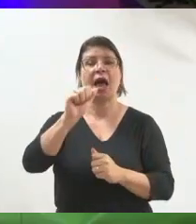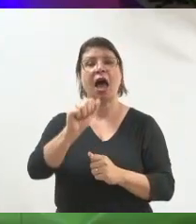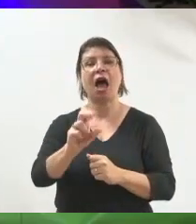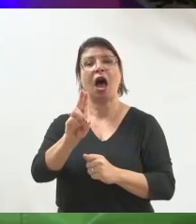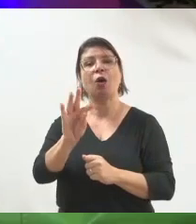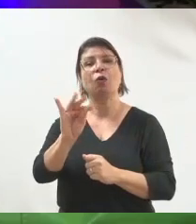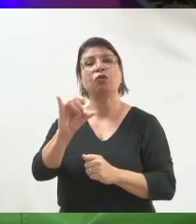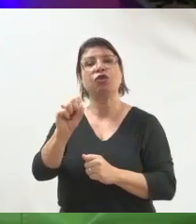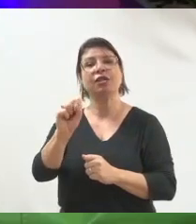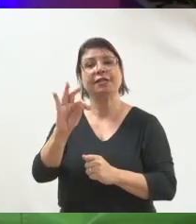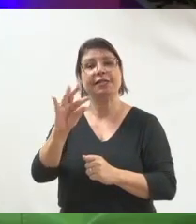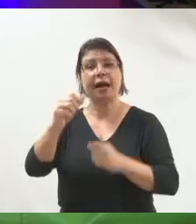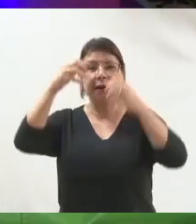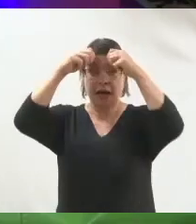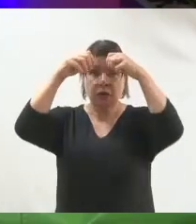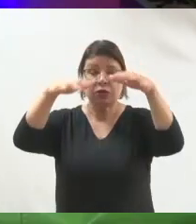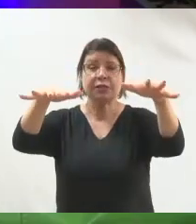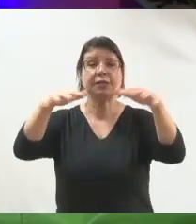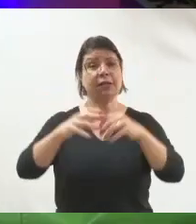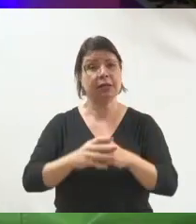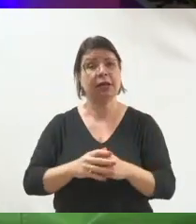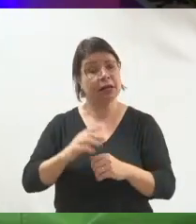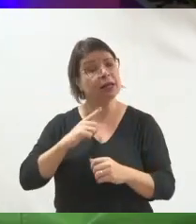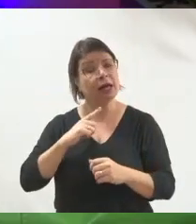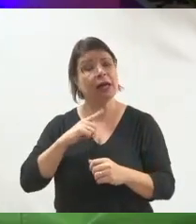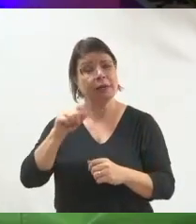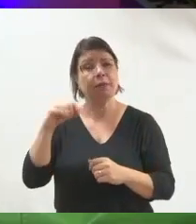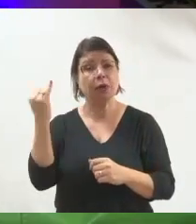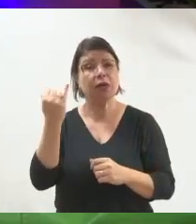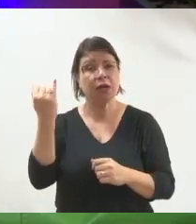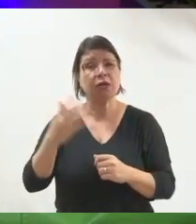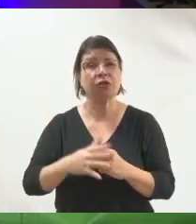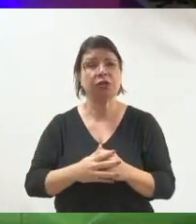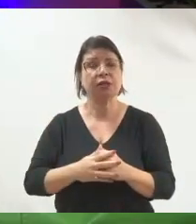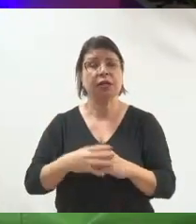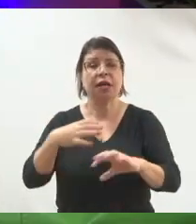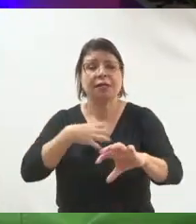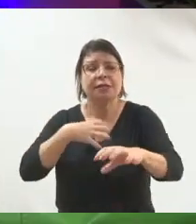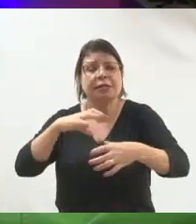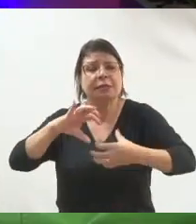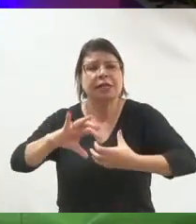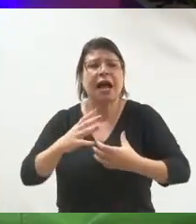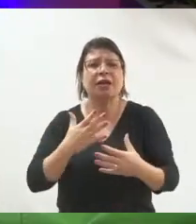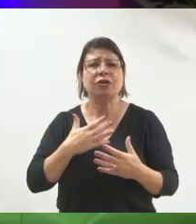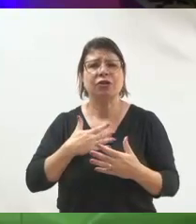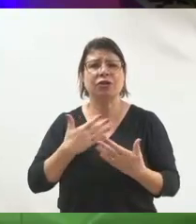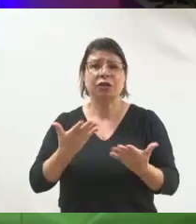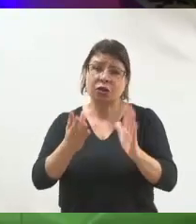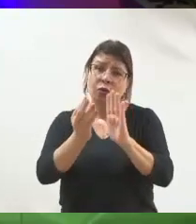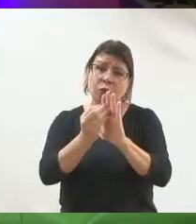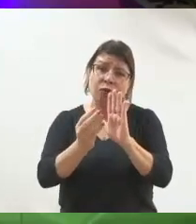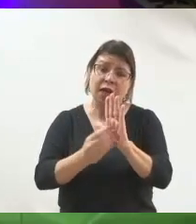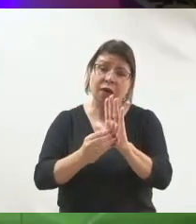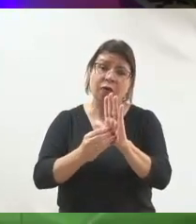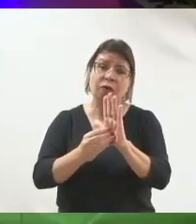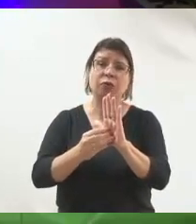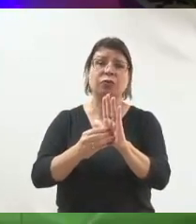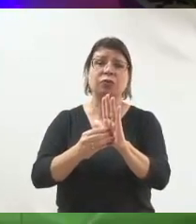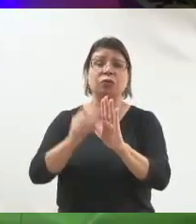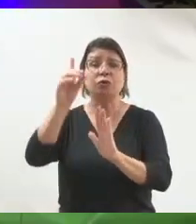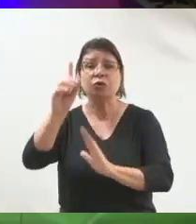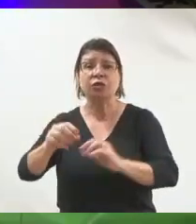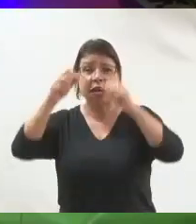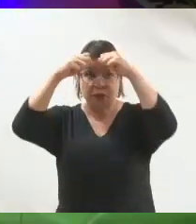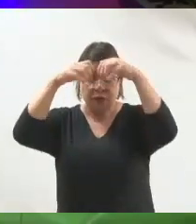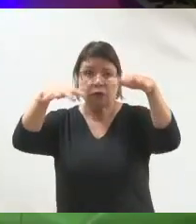parte do eleitorado bem importante naquela cidade. Então, a sensibilização do conteúdo precisa ter